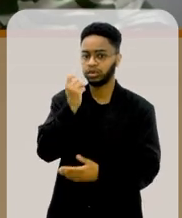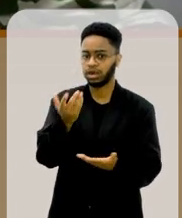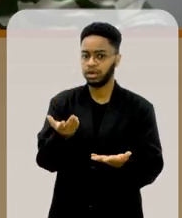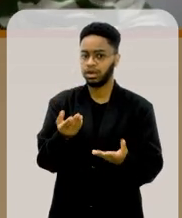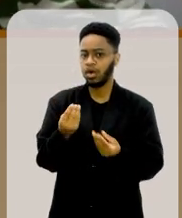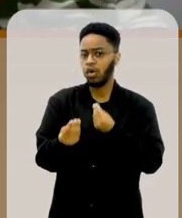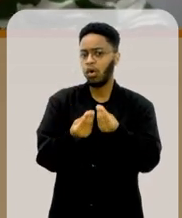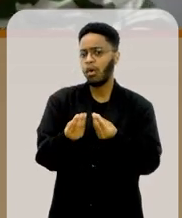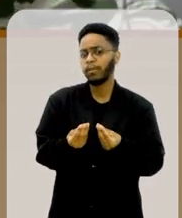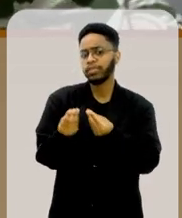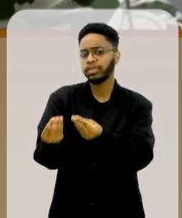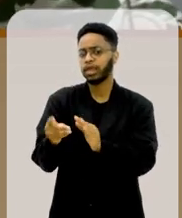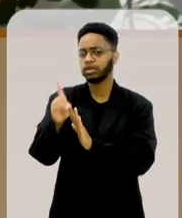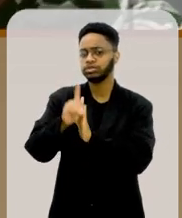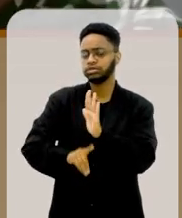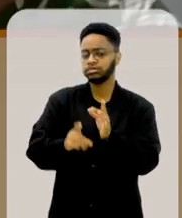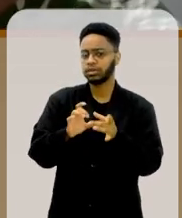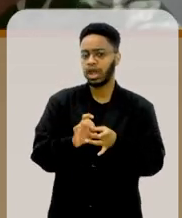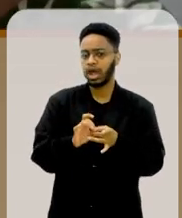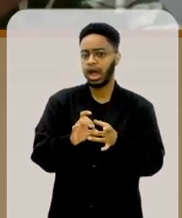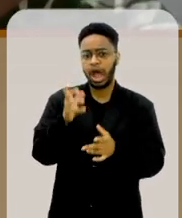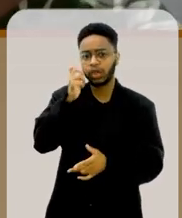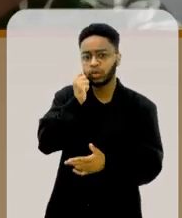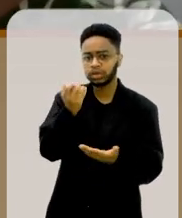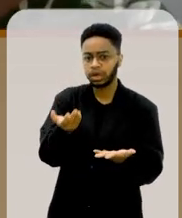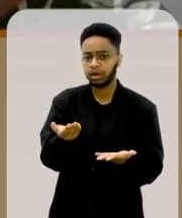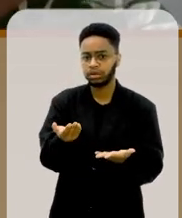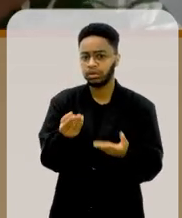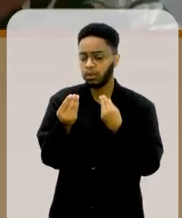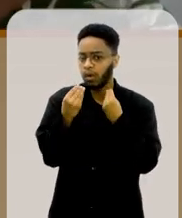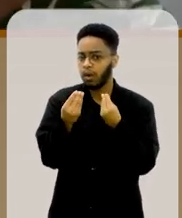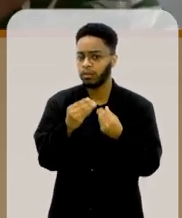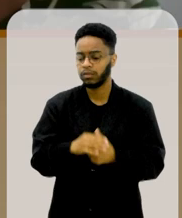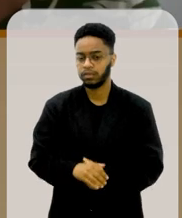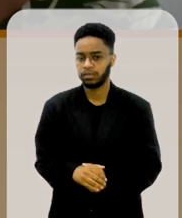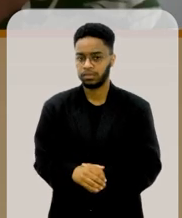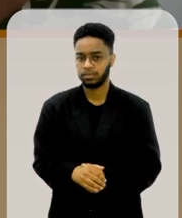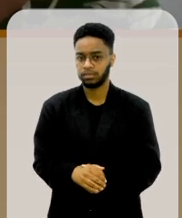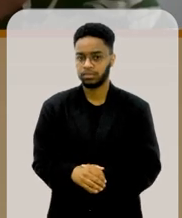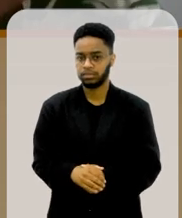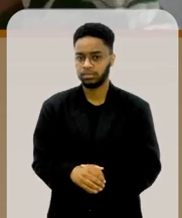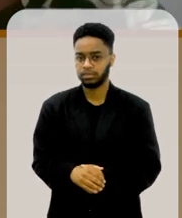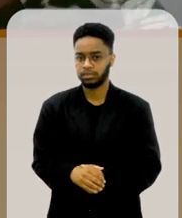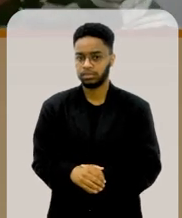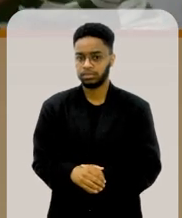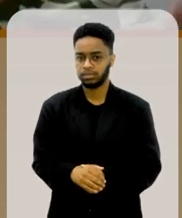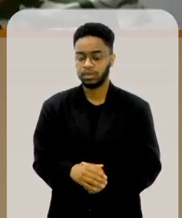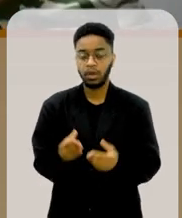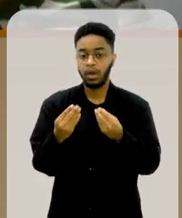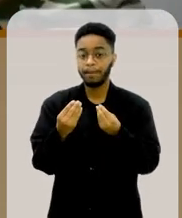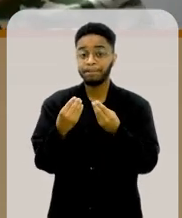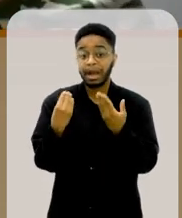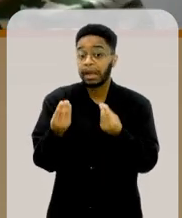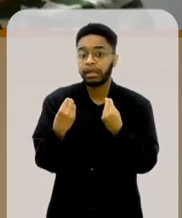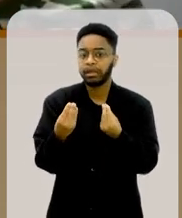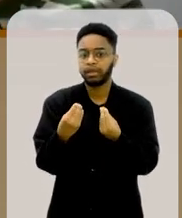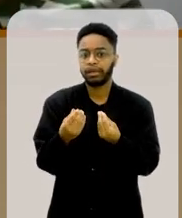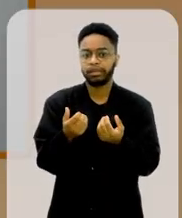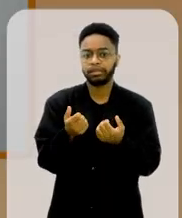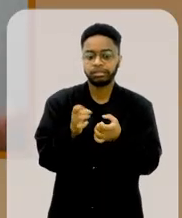concede esse direito de adoção a Concede esse direito a troco de quê?